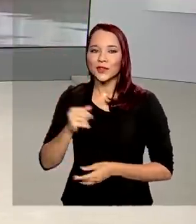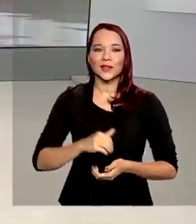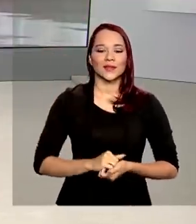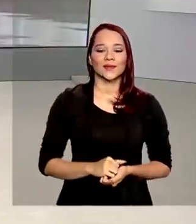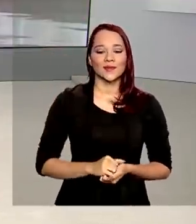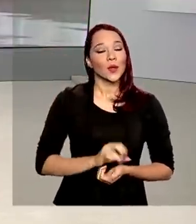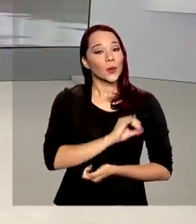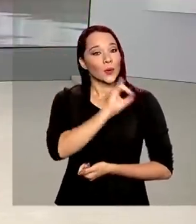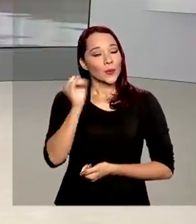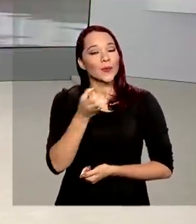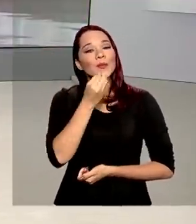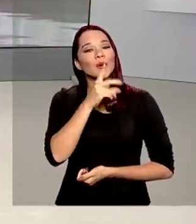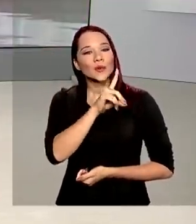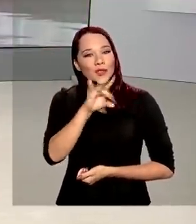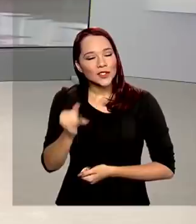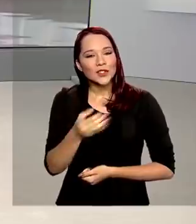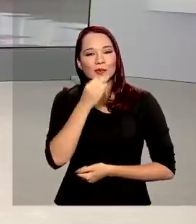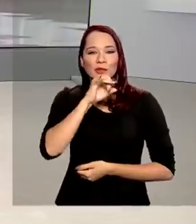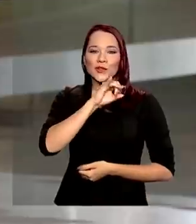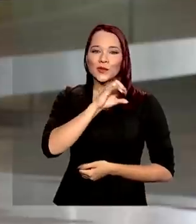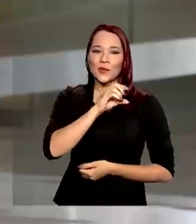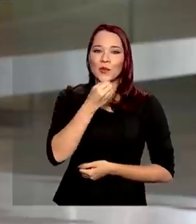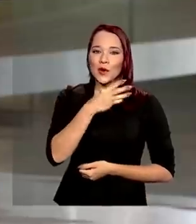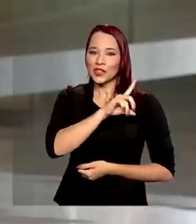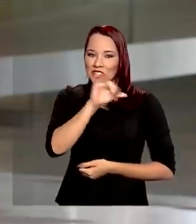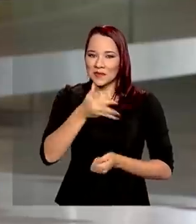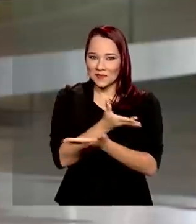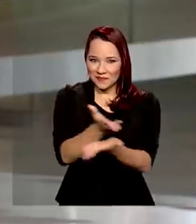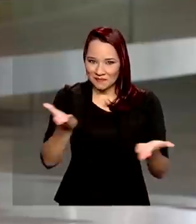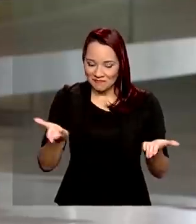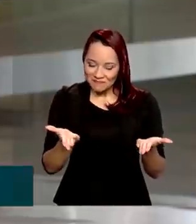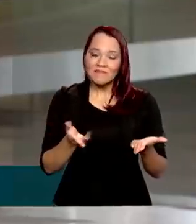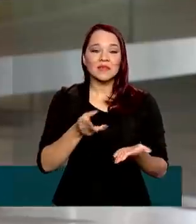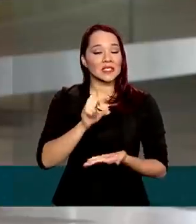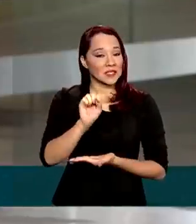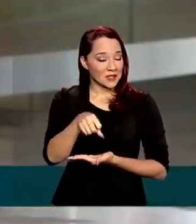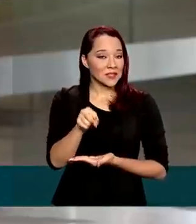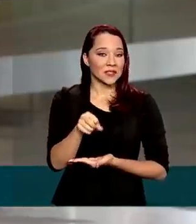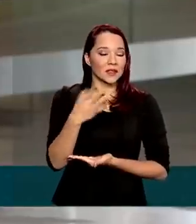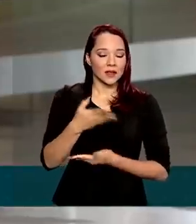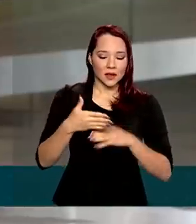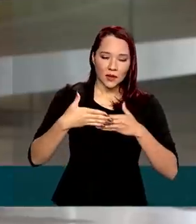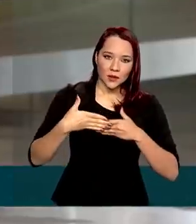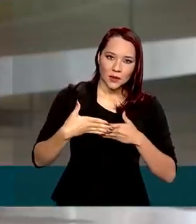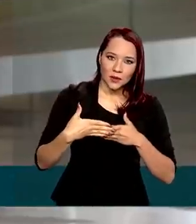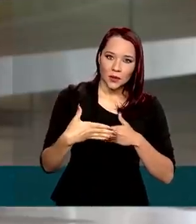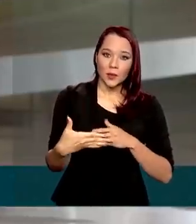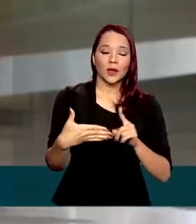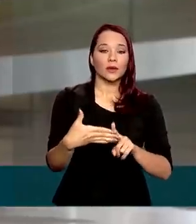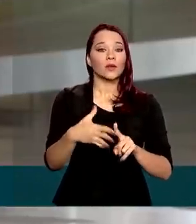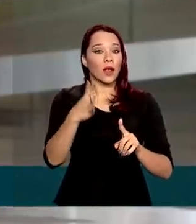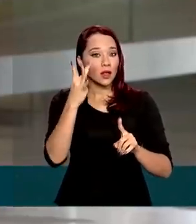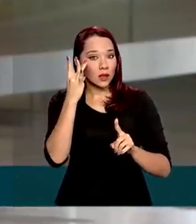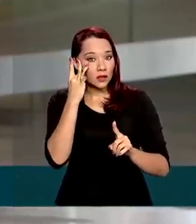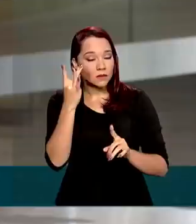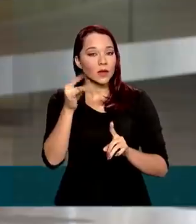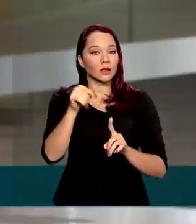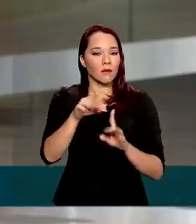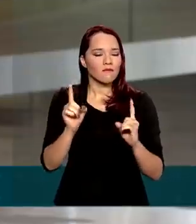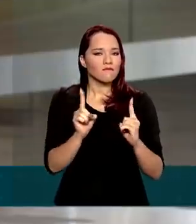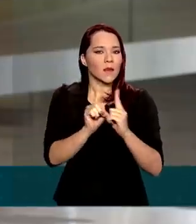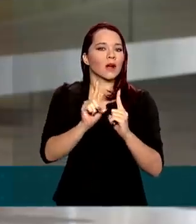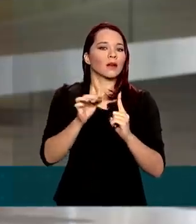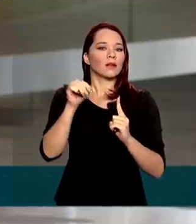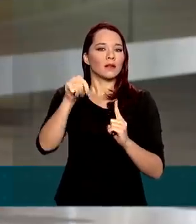Oi, Renata. Bom dia. Bom dia para você e todos. É isso mesmo. com o adiamento do atendimento presencial,